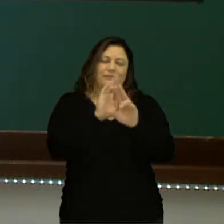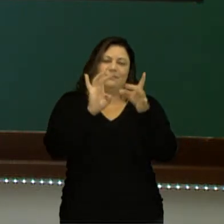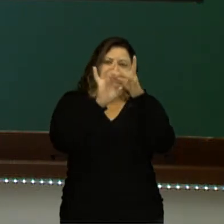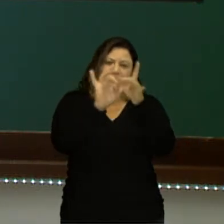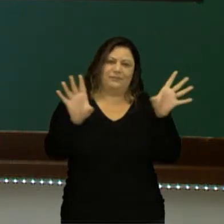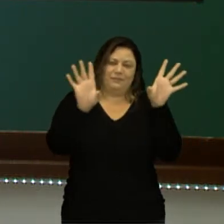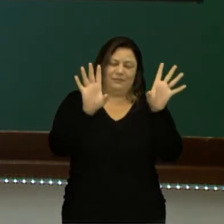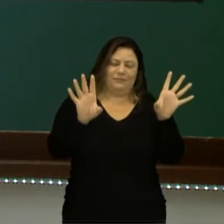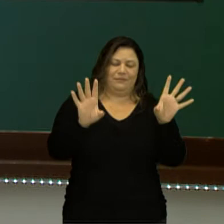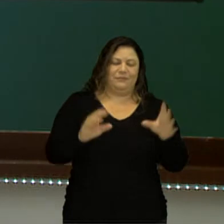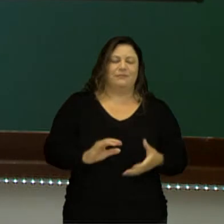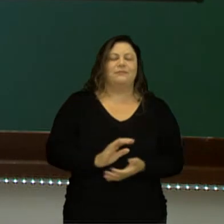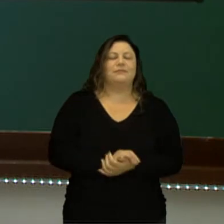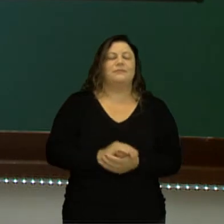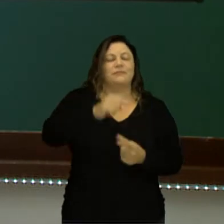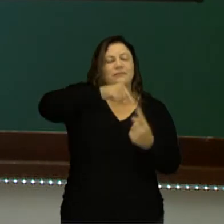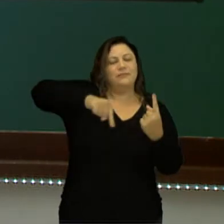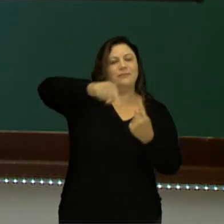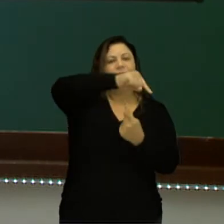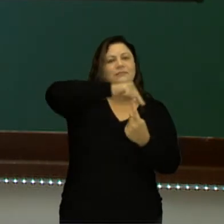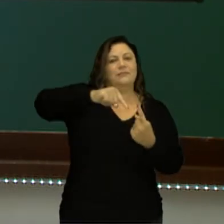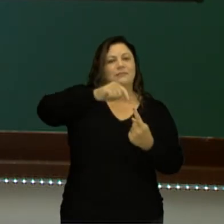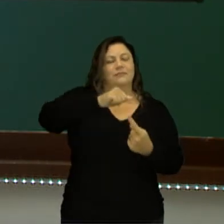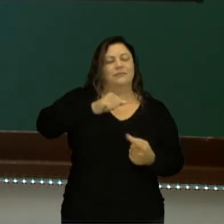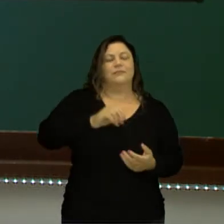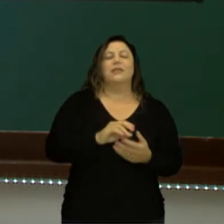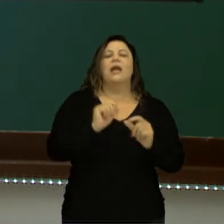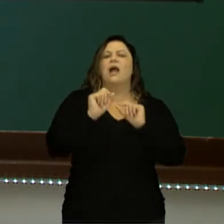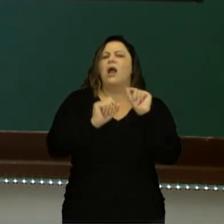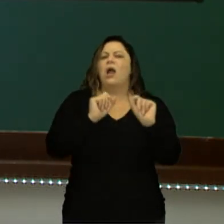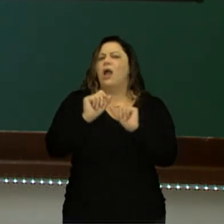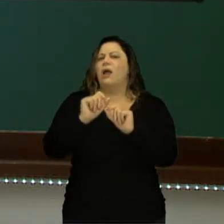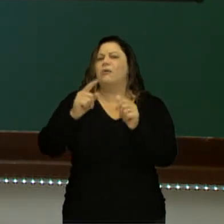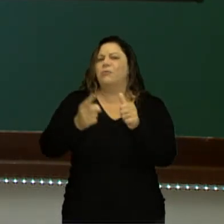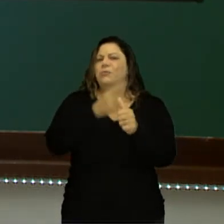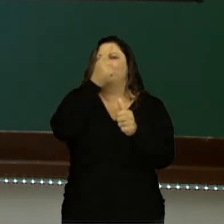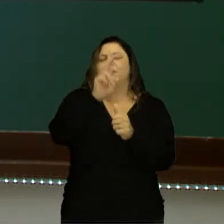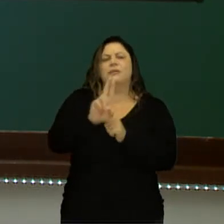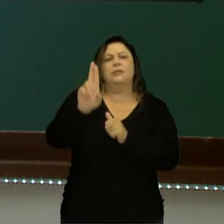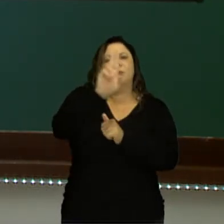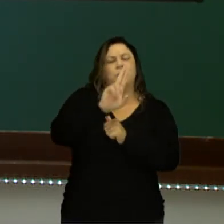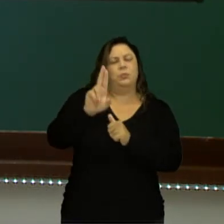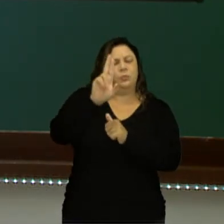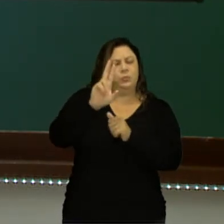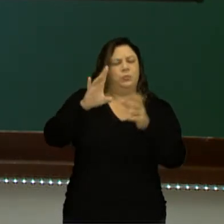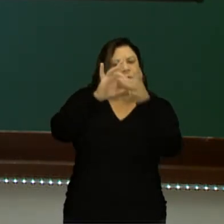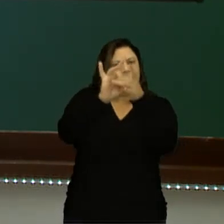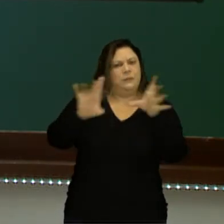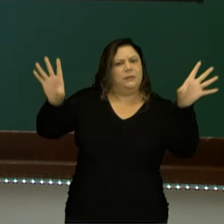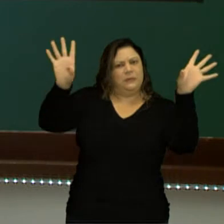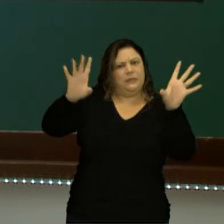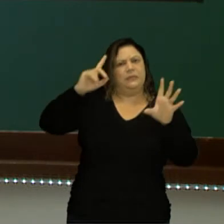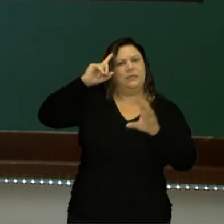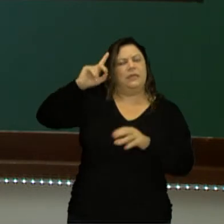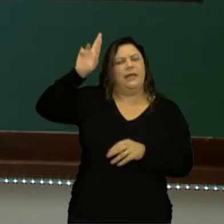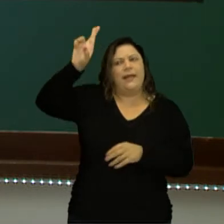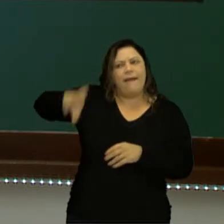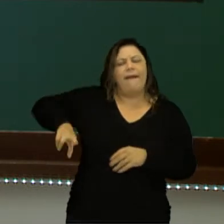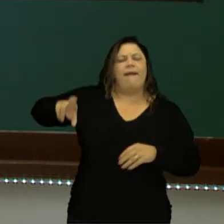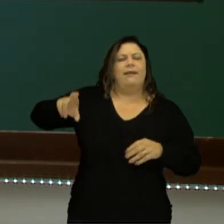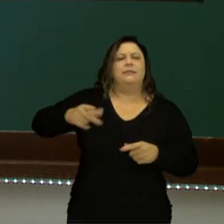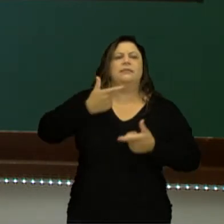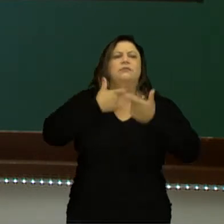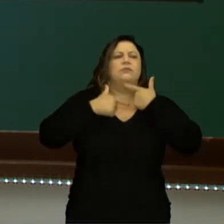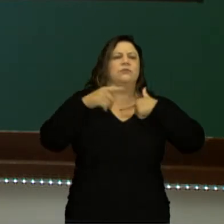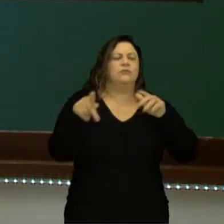interior. Santo Agostinho foi o primeiro a usar o conceito de livre-arbítrio como faculdade da razão e da vontade na obra